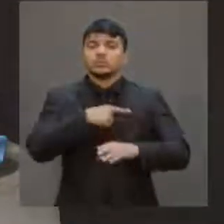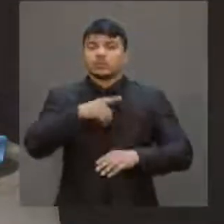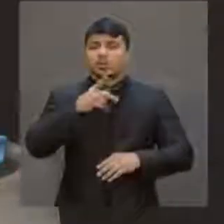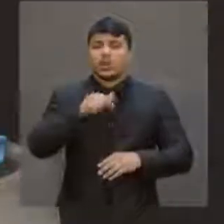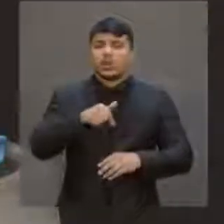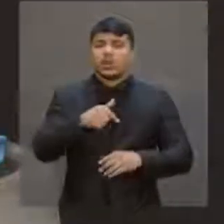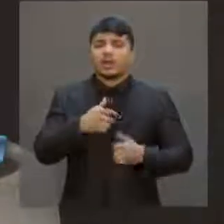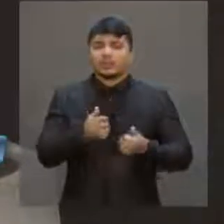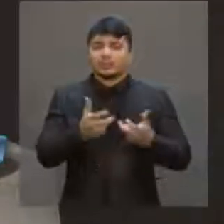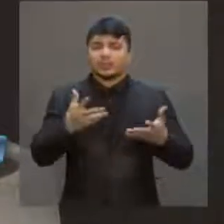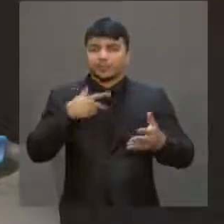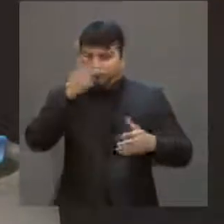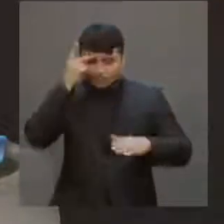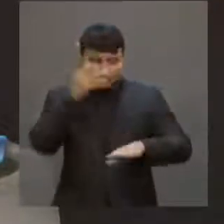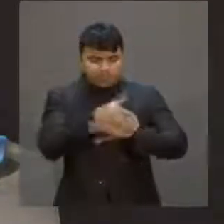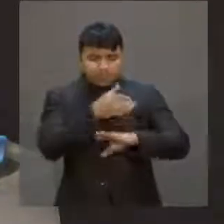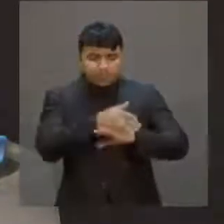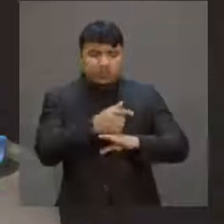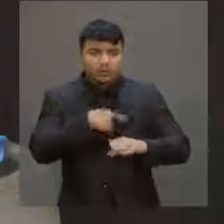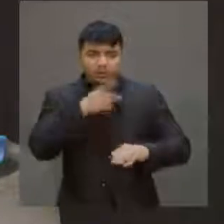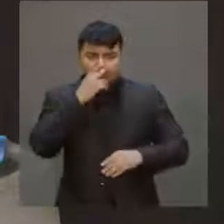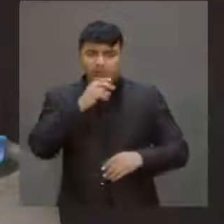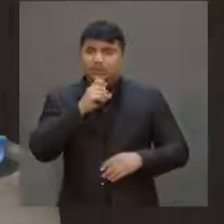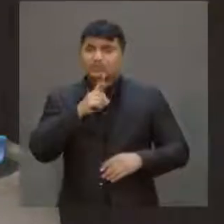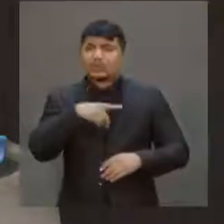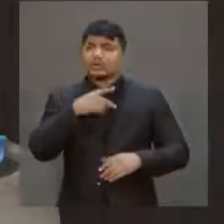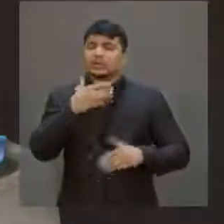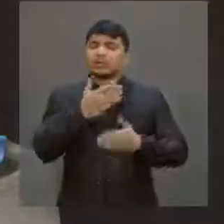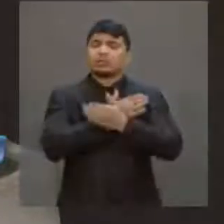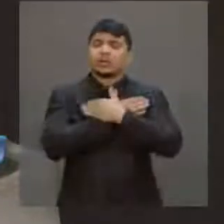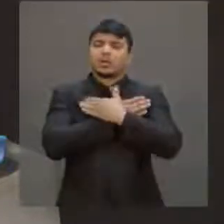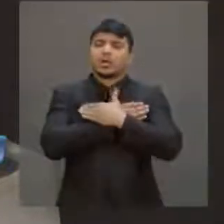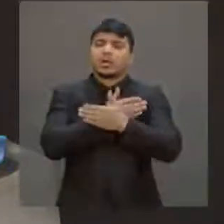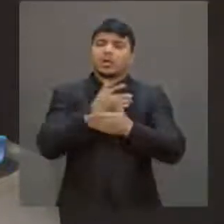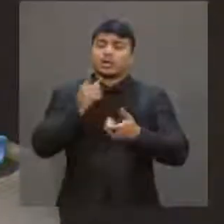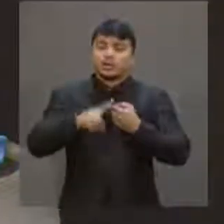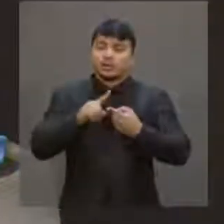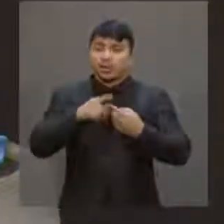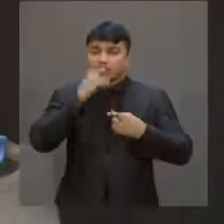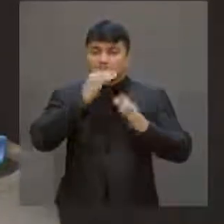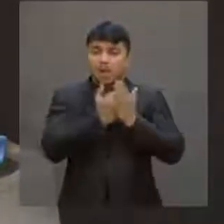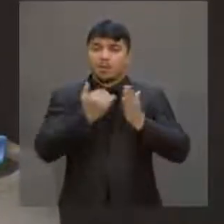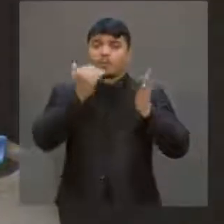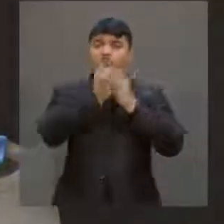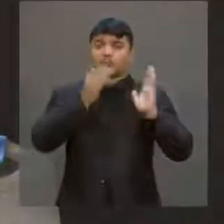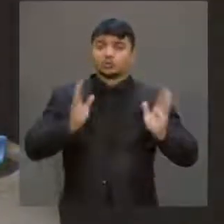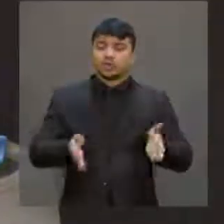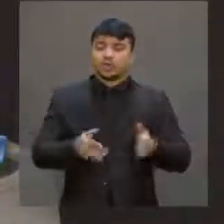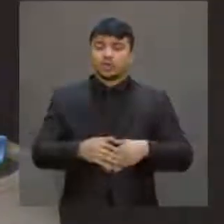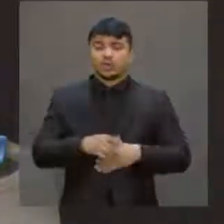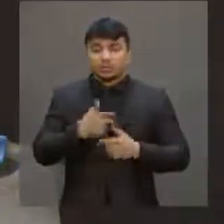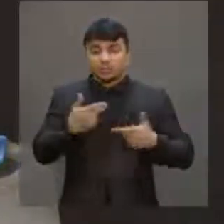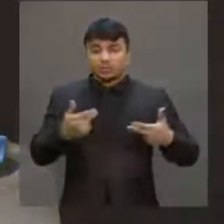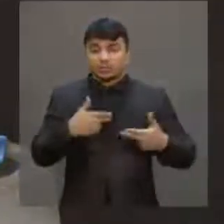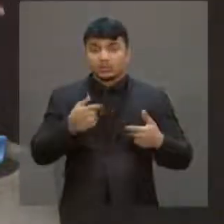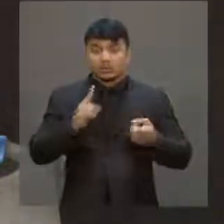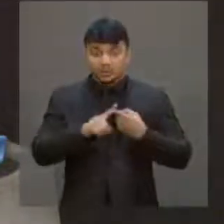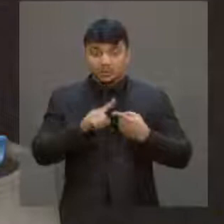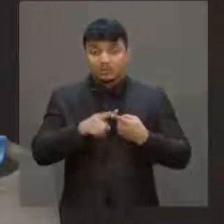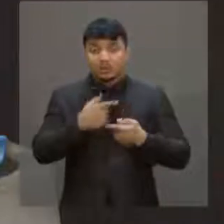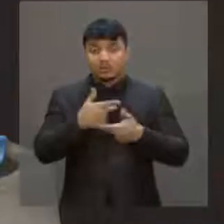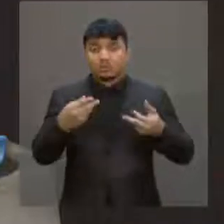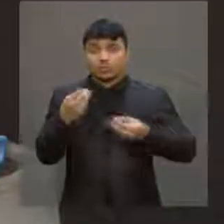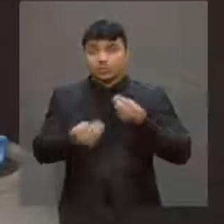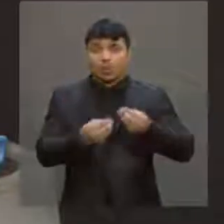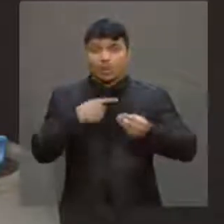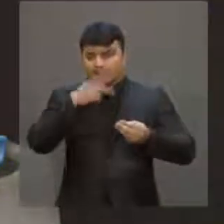subocupados, desalentados, desempregados aumentou, destruíram-se postos regulares de trabalho, criaram-se postos intermitentes,